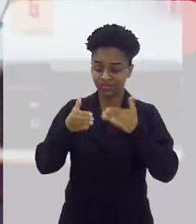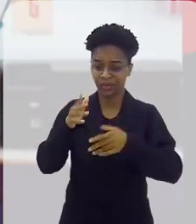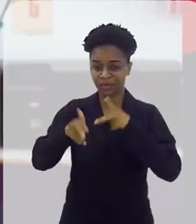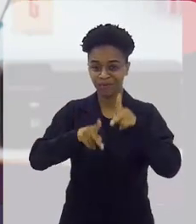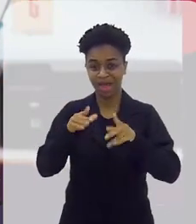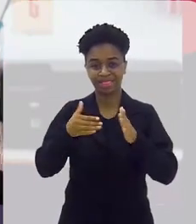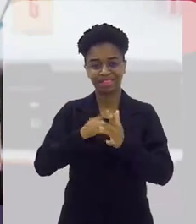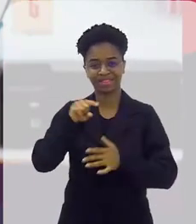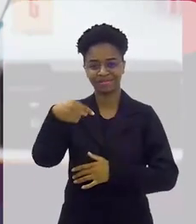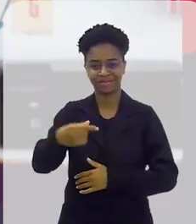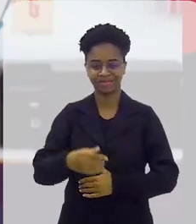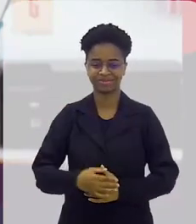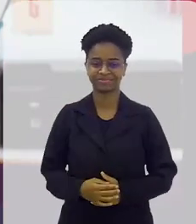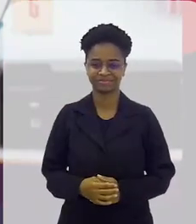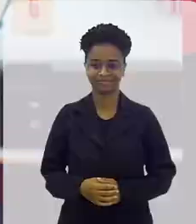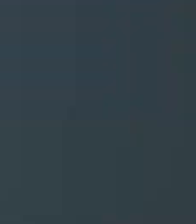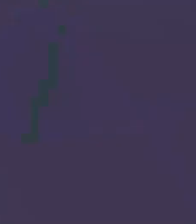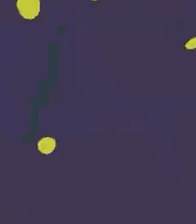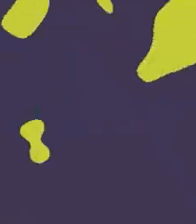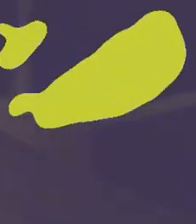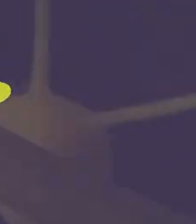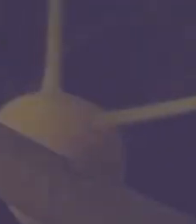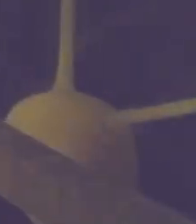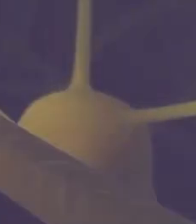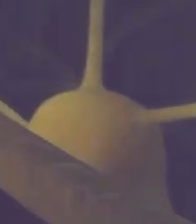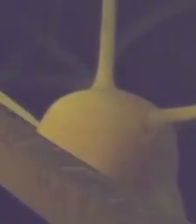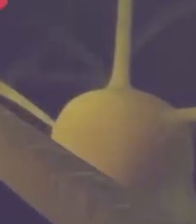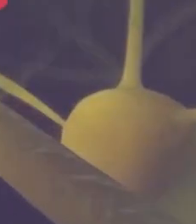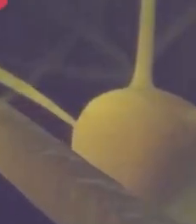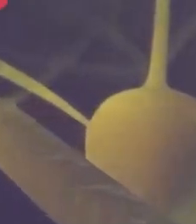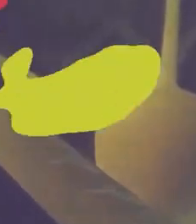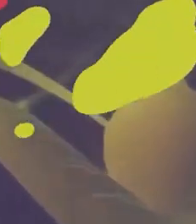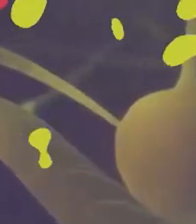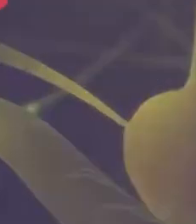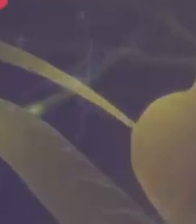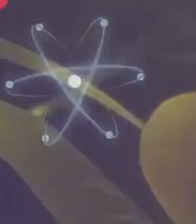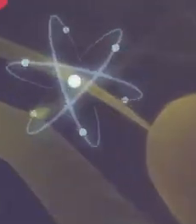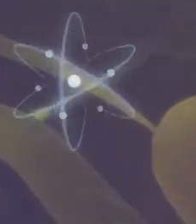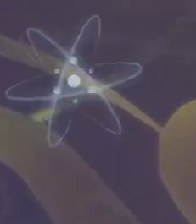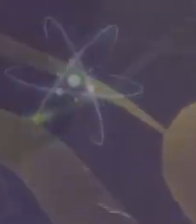Alerj, o Canal do Povo. Até a próxima. Tchau. Tchau,